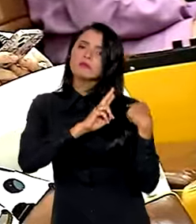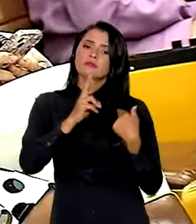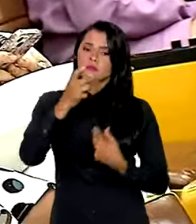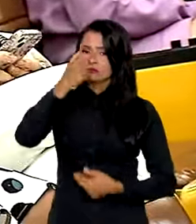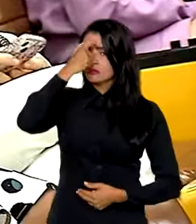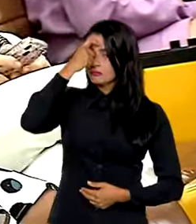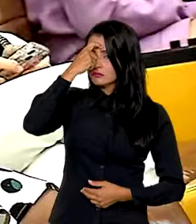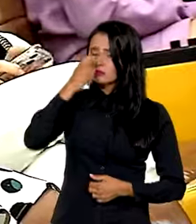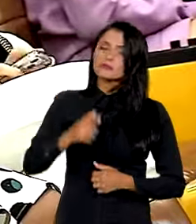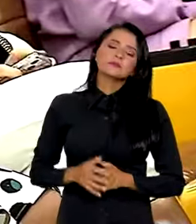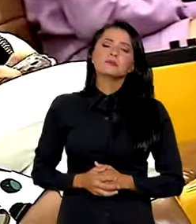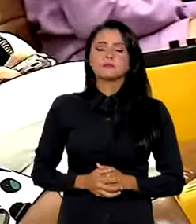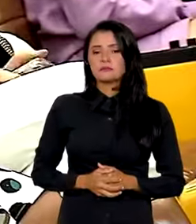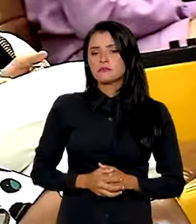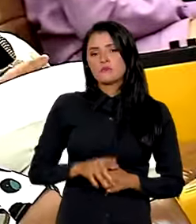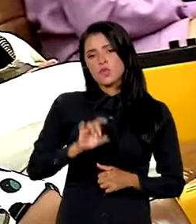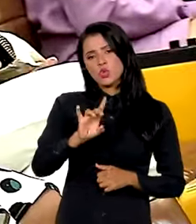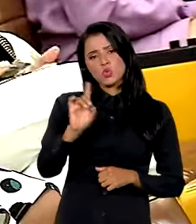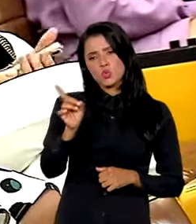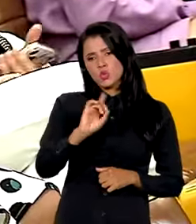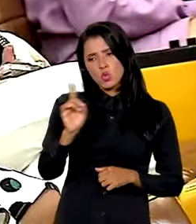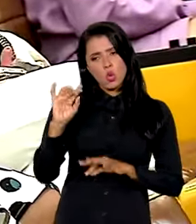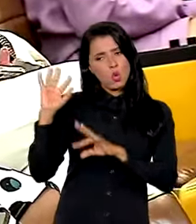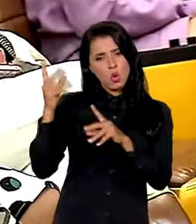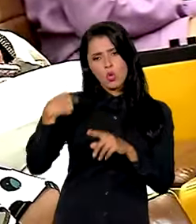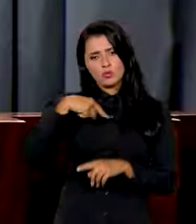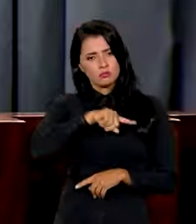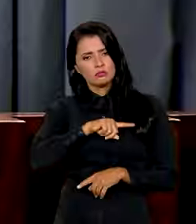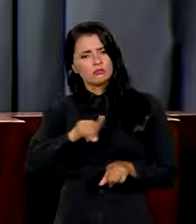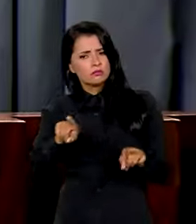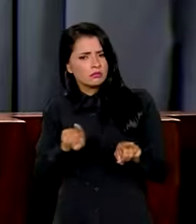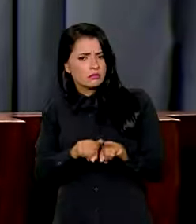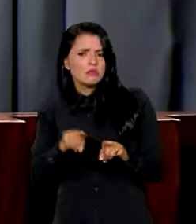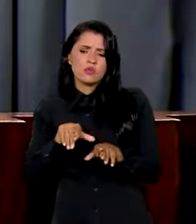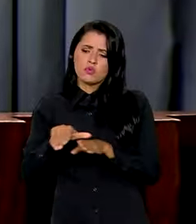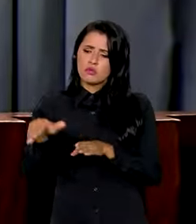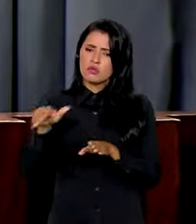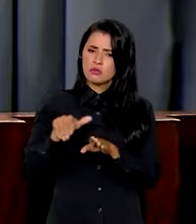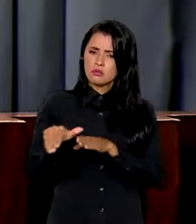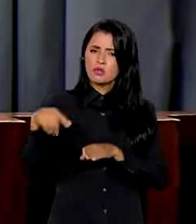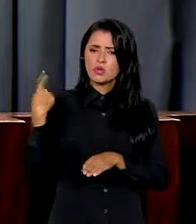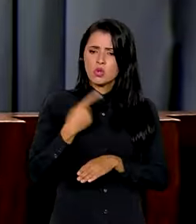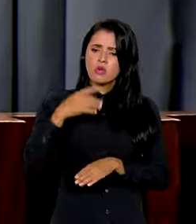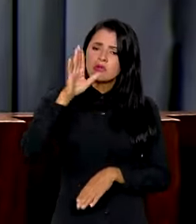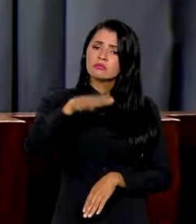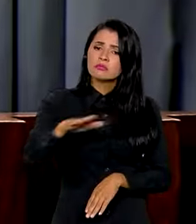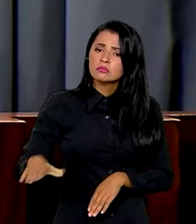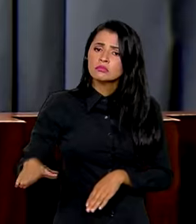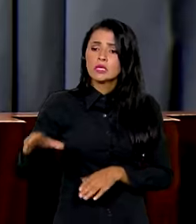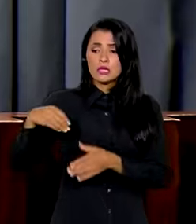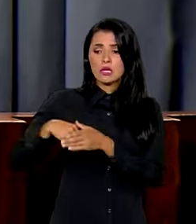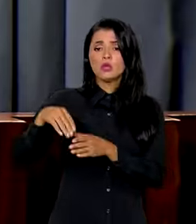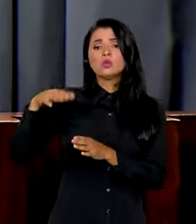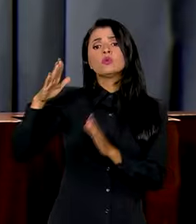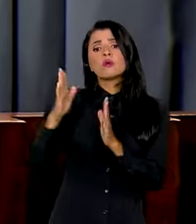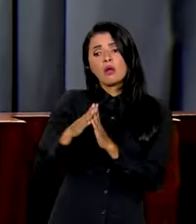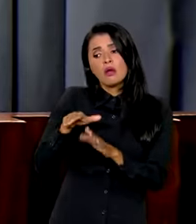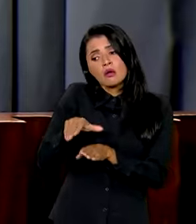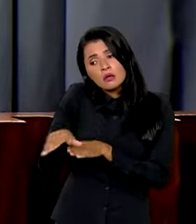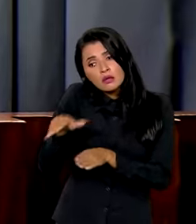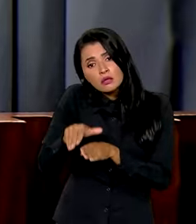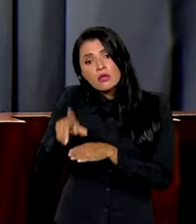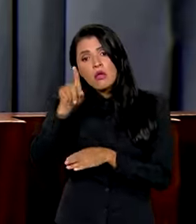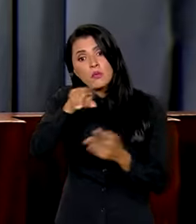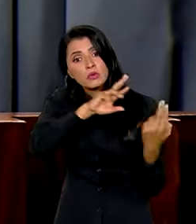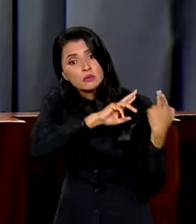conscientização. Não só de todos nós, mas também orientando as nossas crianças dentro de casa, lembrando que é uma